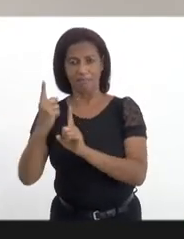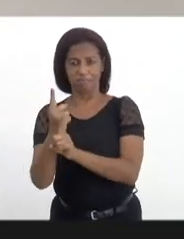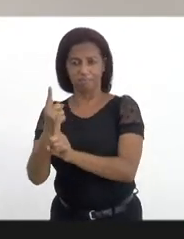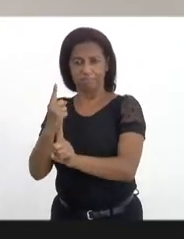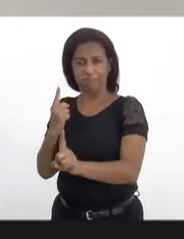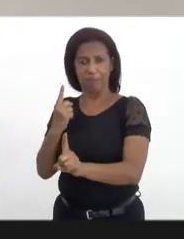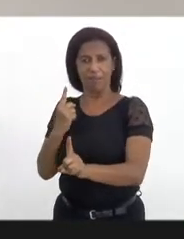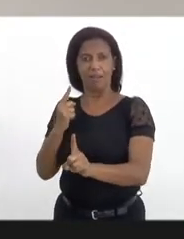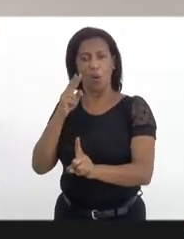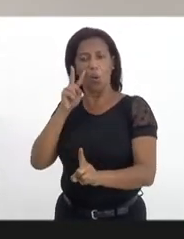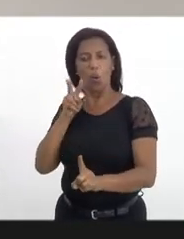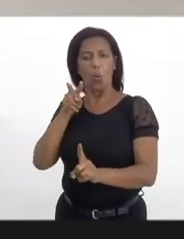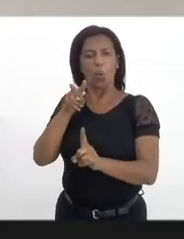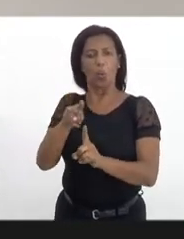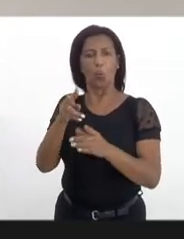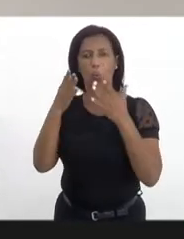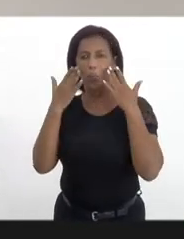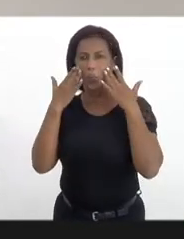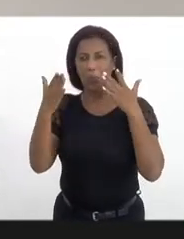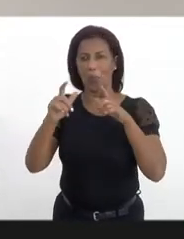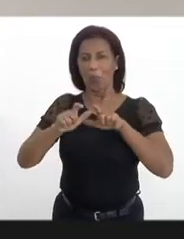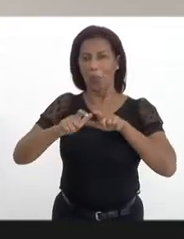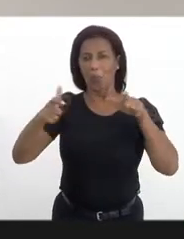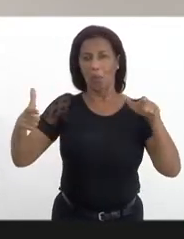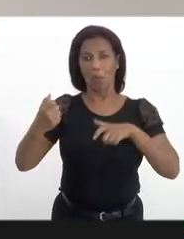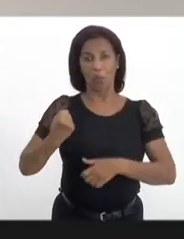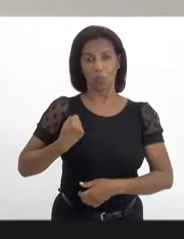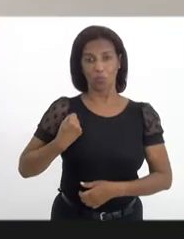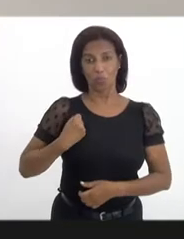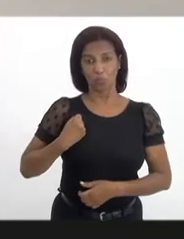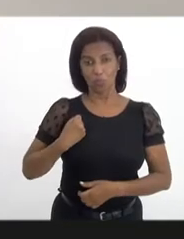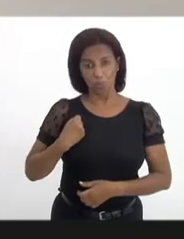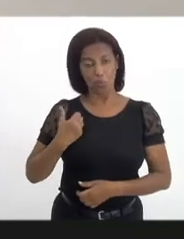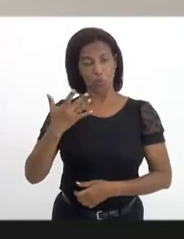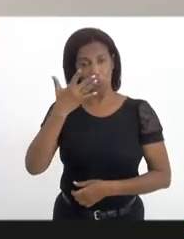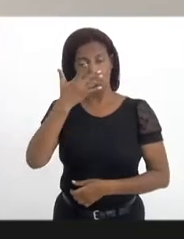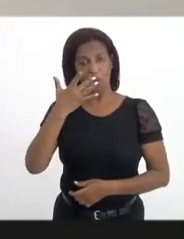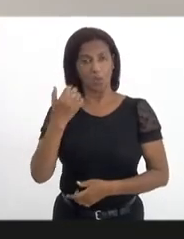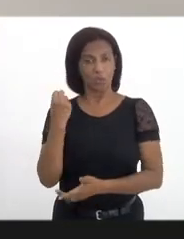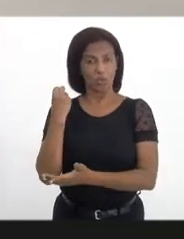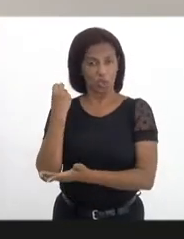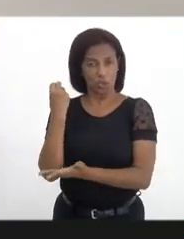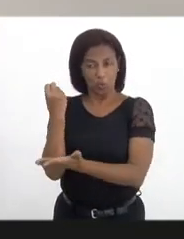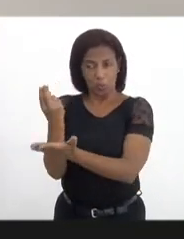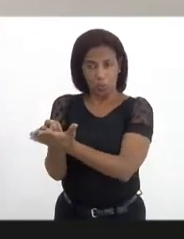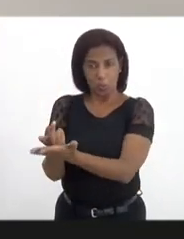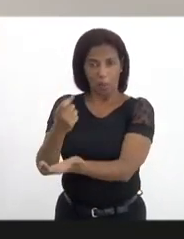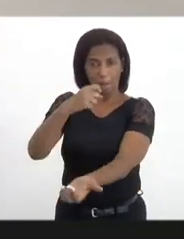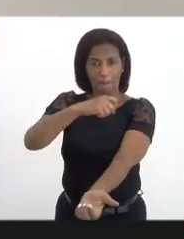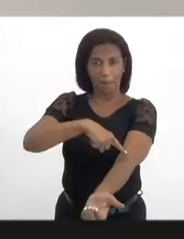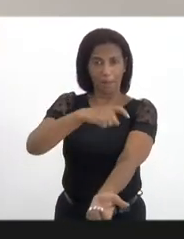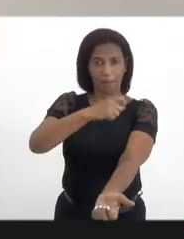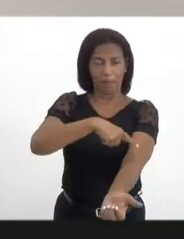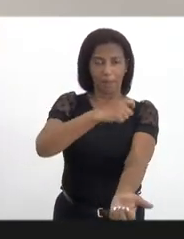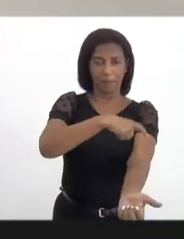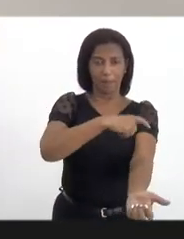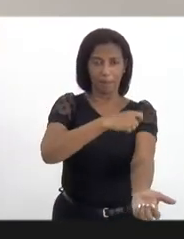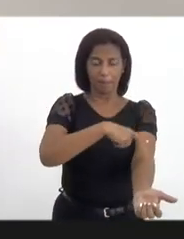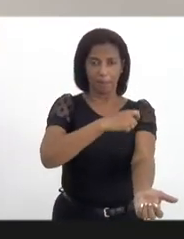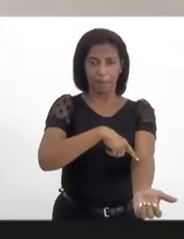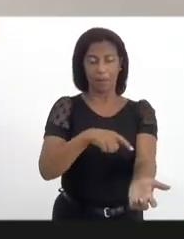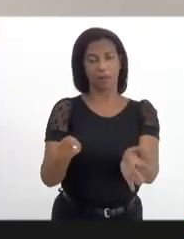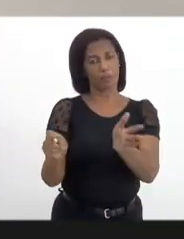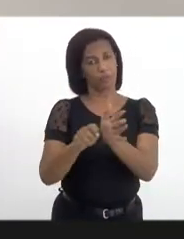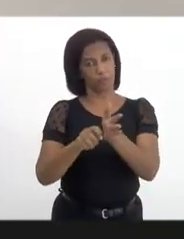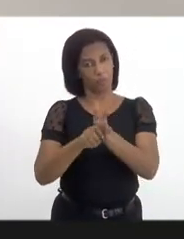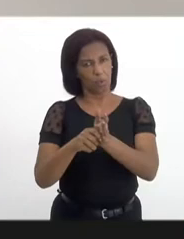observando-se um expressivo aumento no número de internações hospitalares decorrente ao uso de drogas ilícitas.